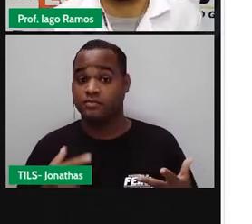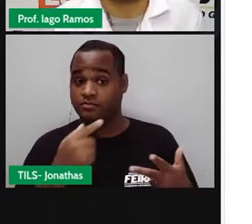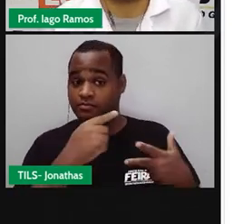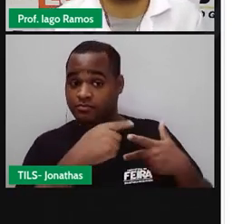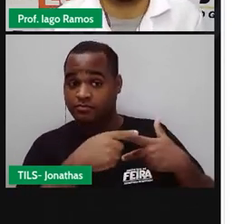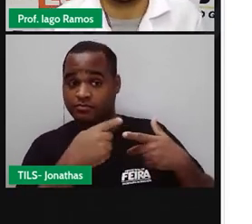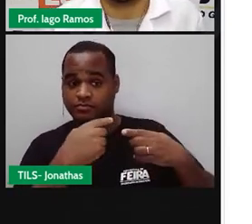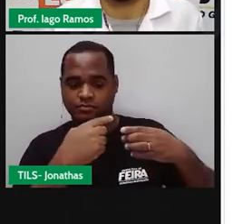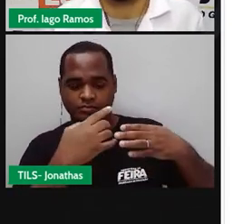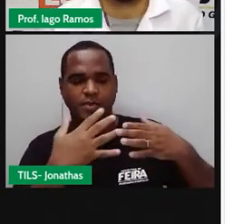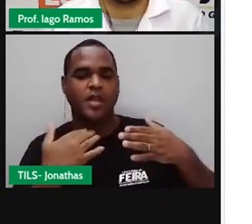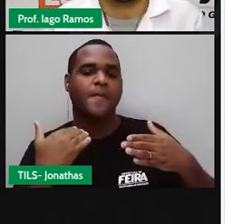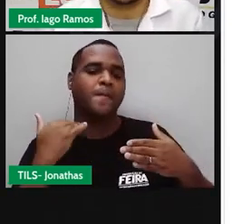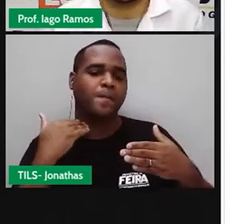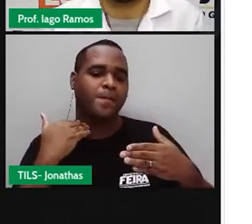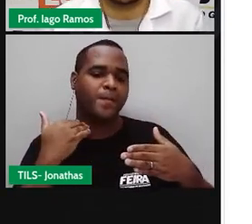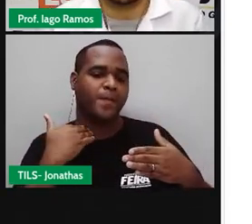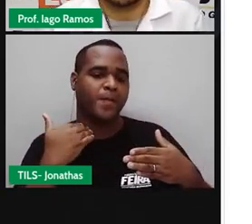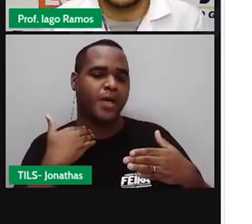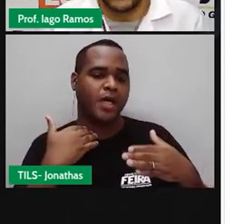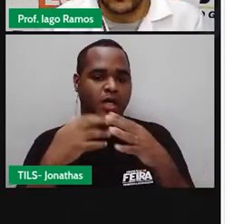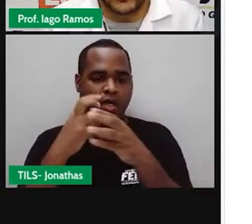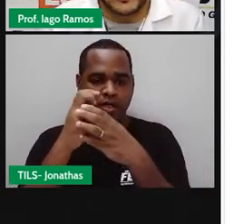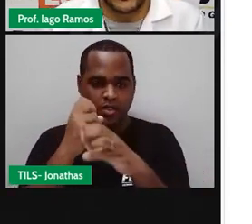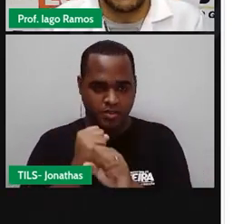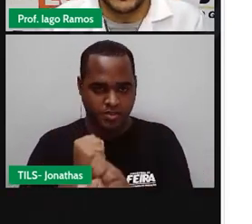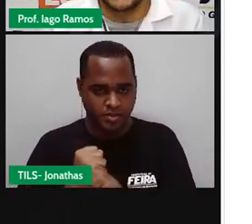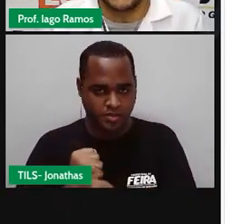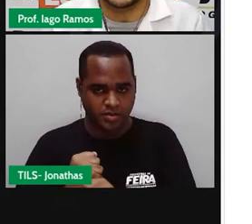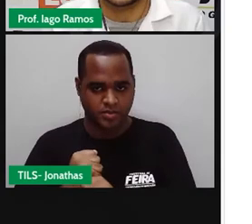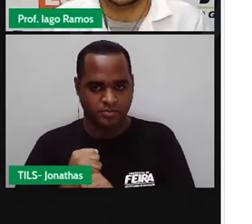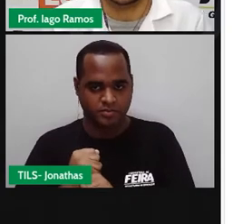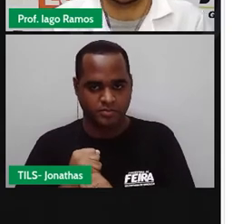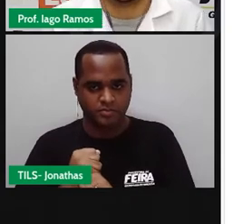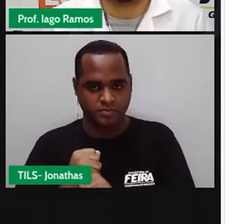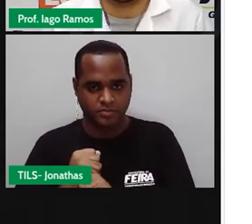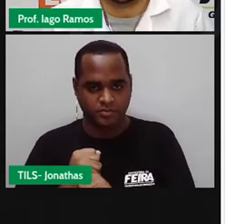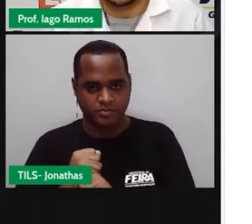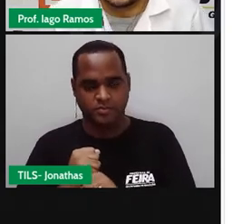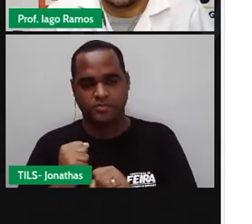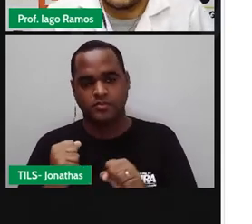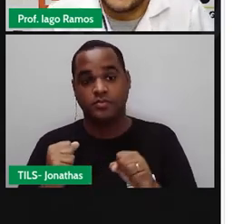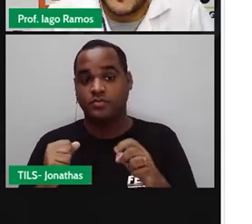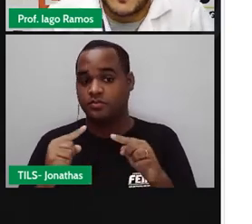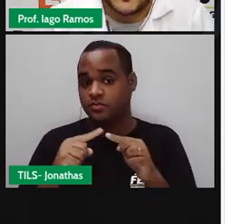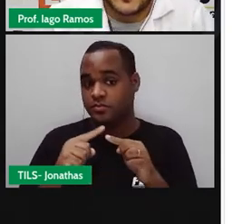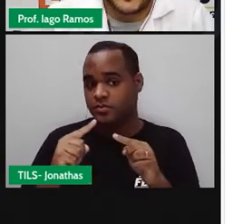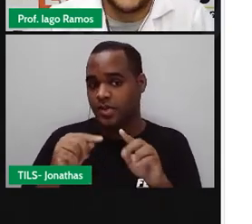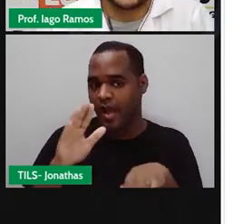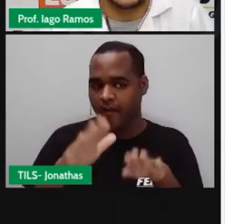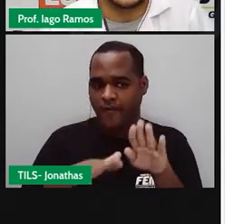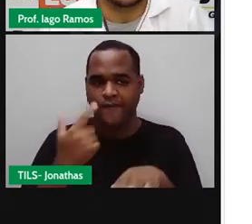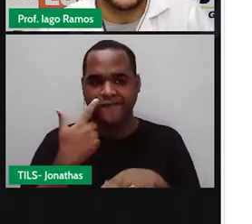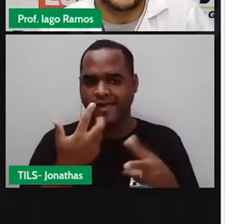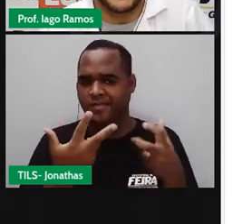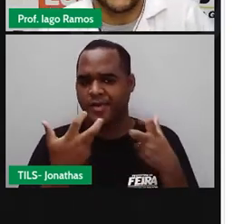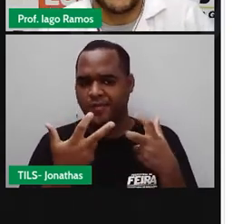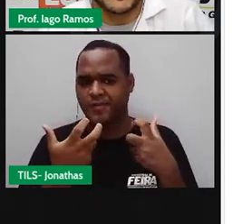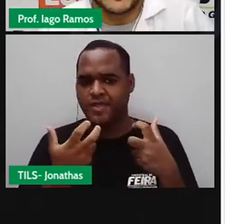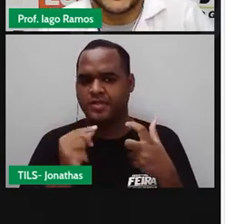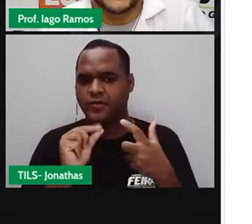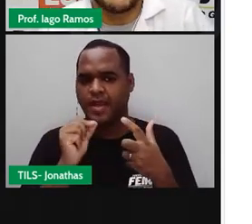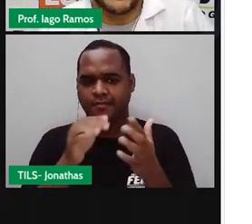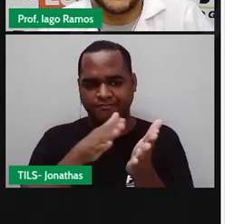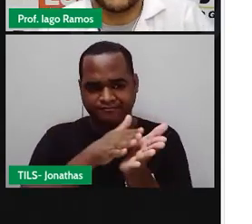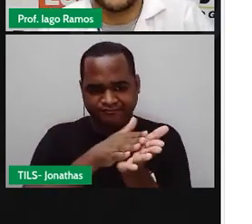Se você já teve a oportunidade de acompanhar um adulto até o banco, em algumas vezes você viu que ele imprimiu